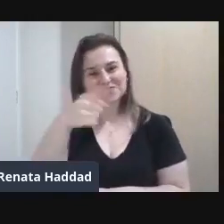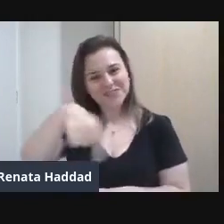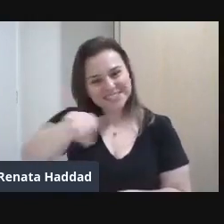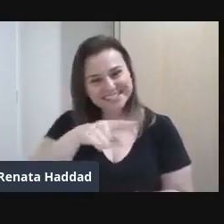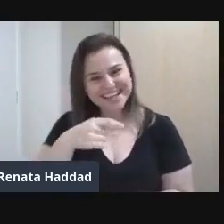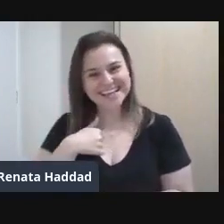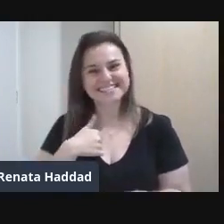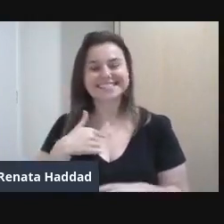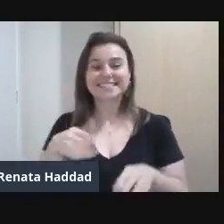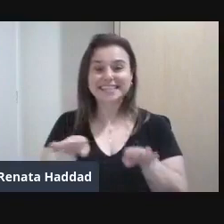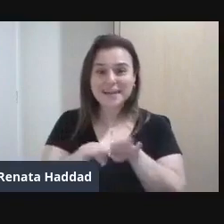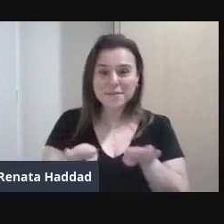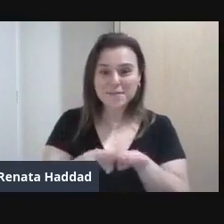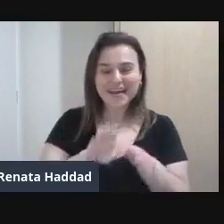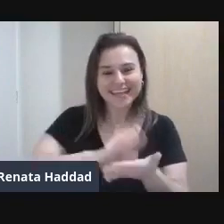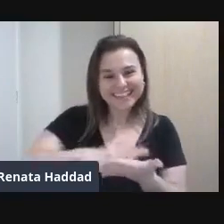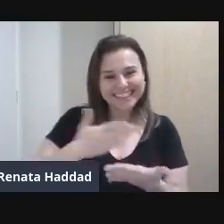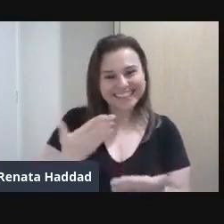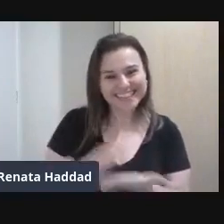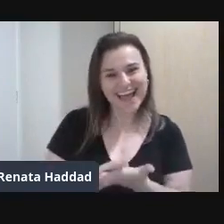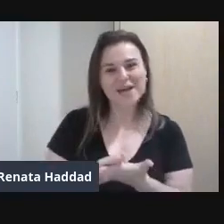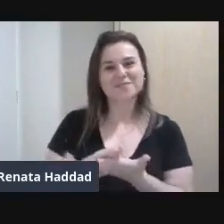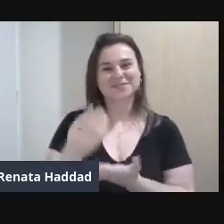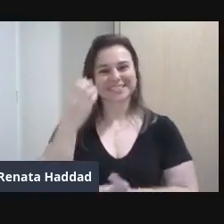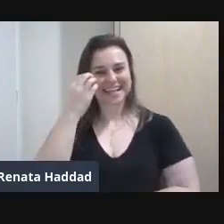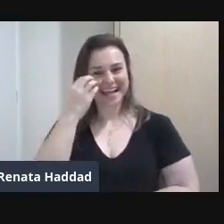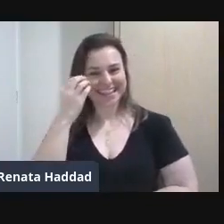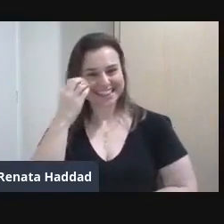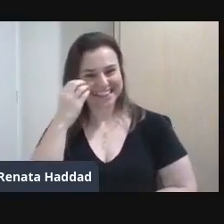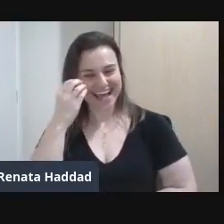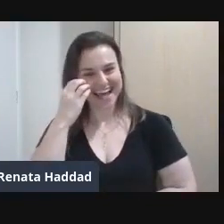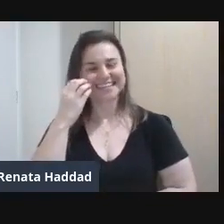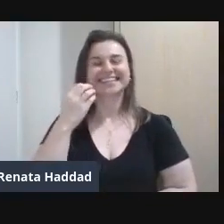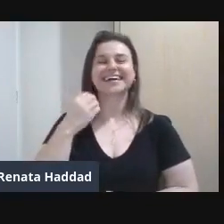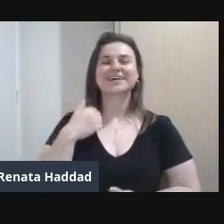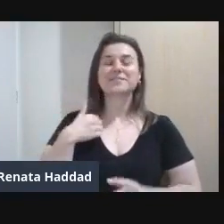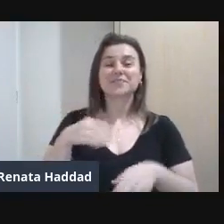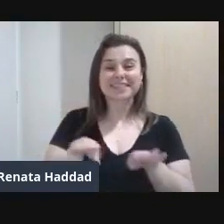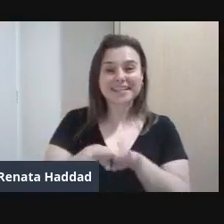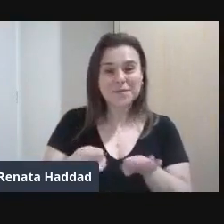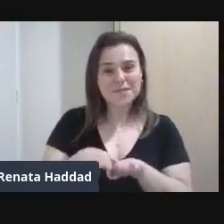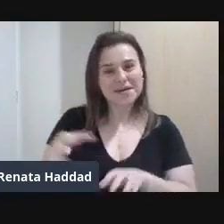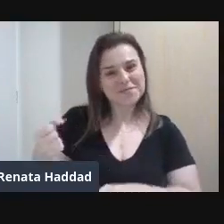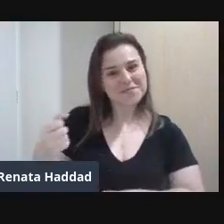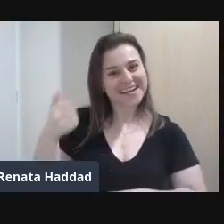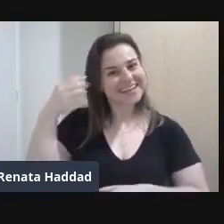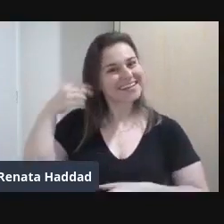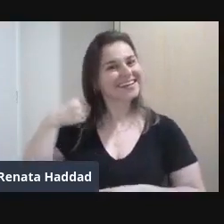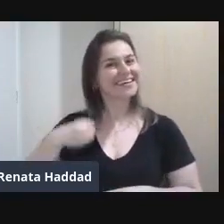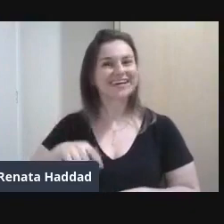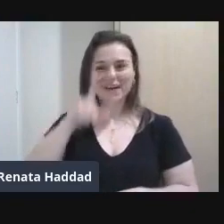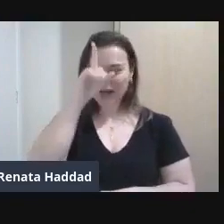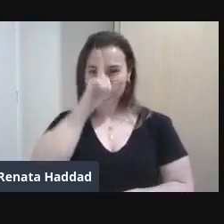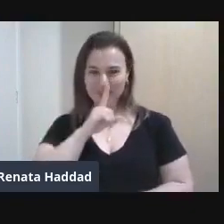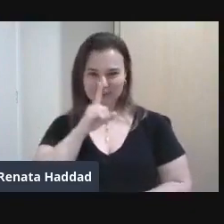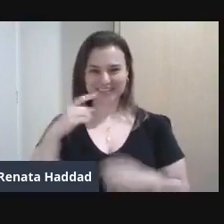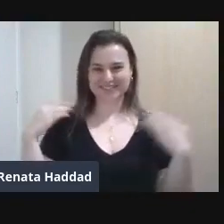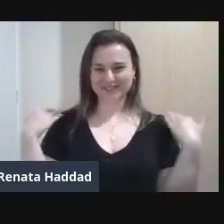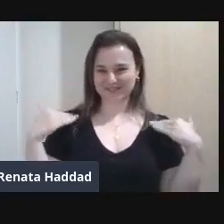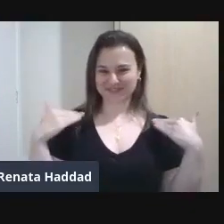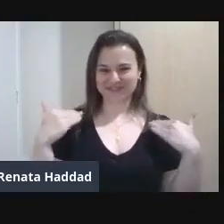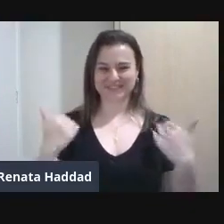também com a intérprete Renata Haddad Que também é branca, cabelos loiros, lisos, até a altura dos ombros